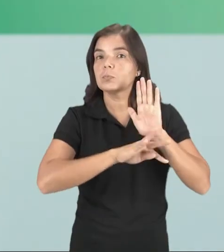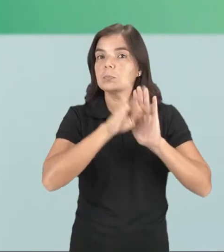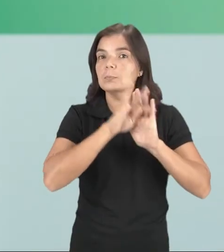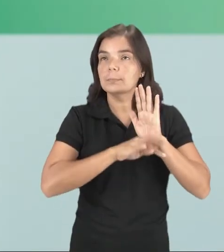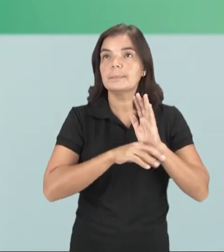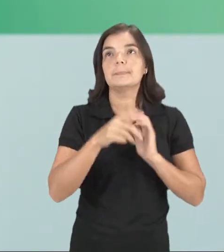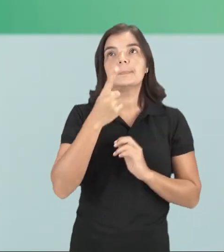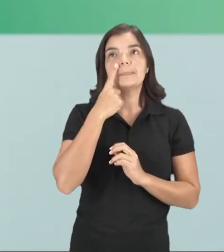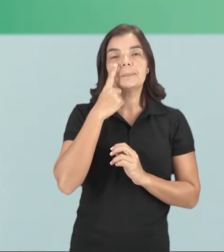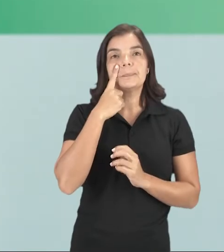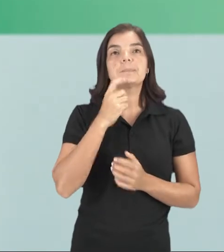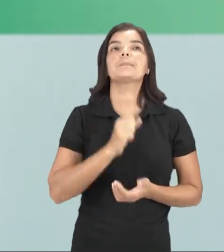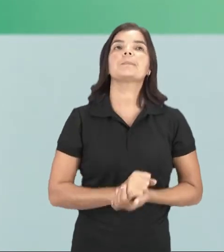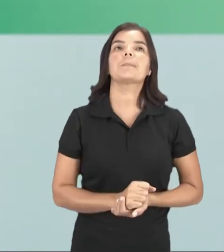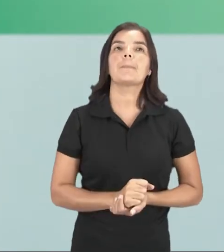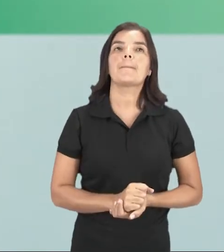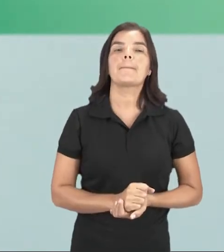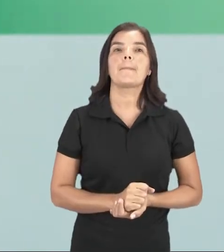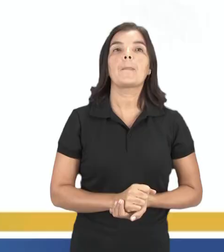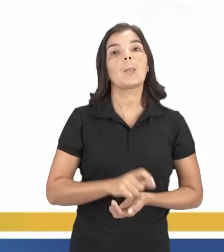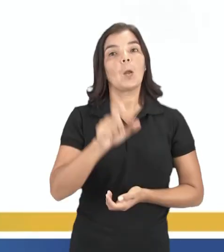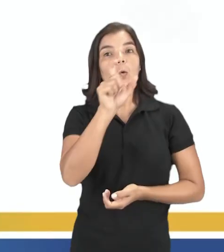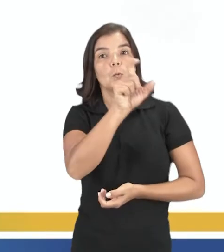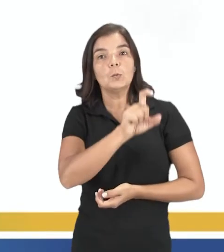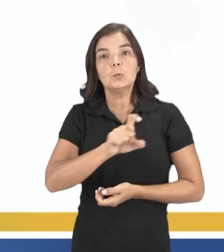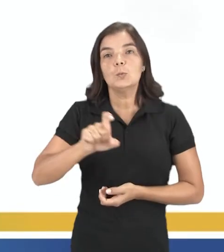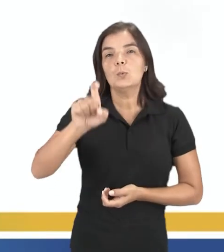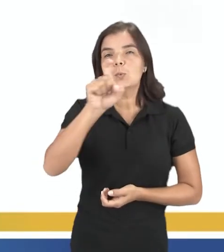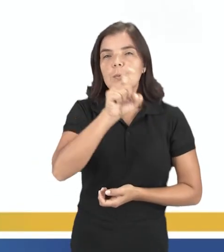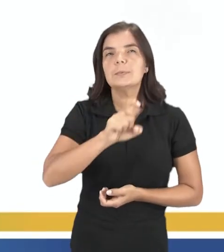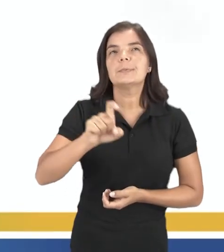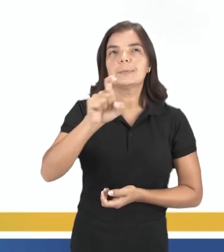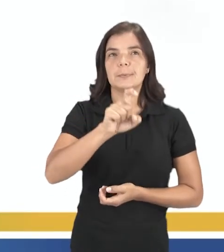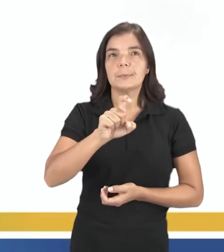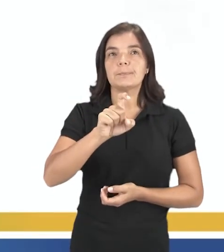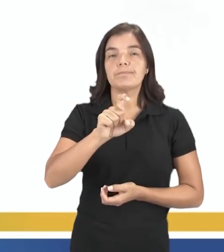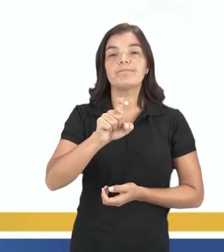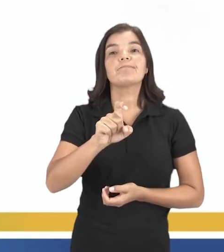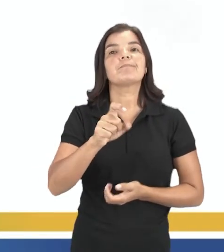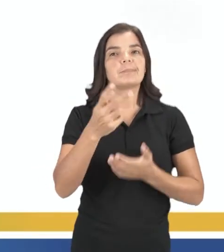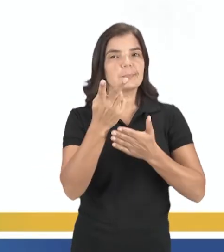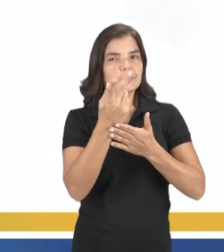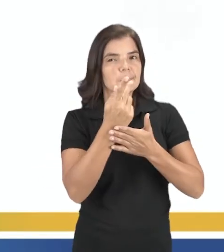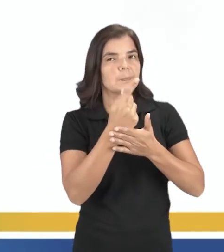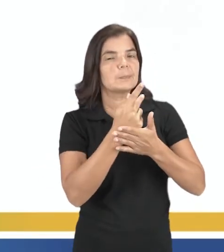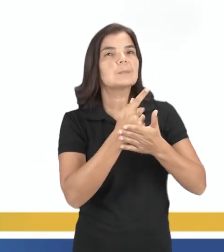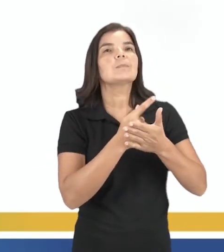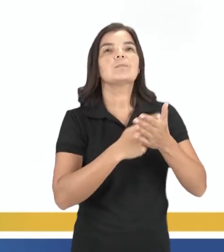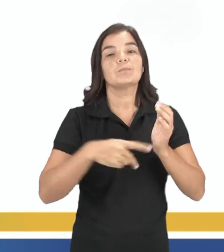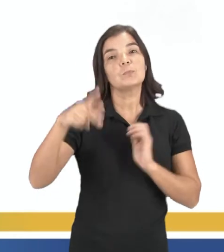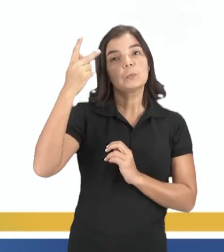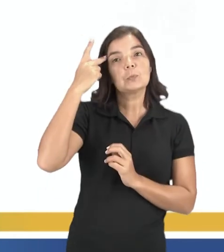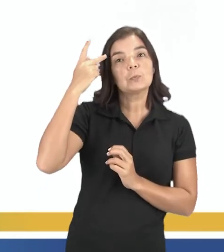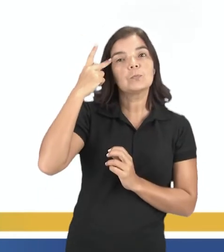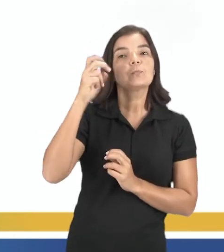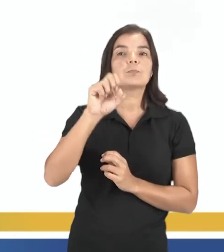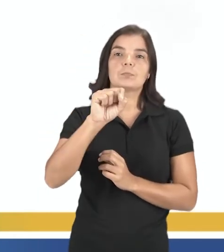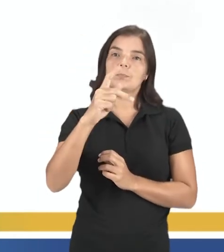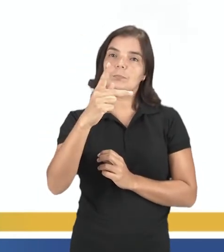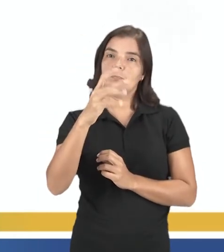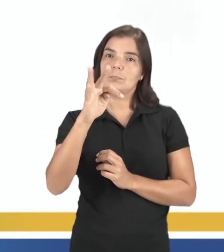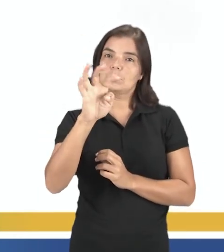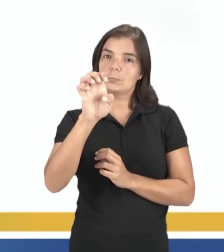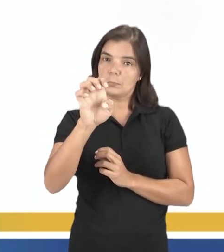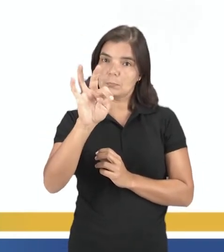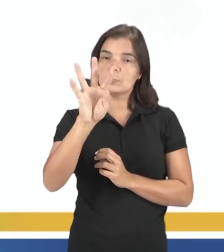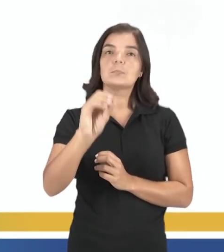atenção nisso, certo? Vamos lá então, gente. O grafiteiro, né? O grafite, perdão. O grafite do artista paulista